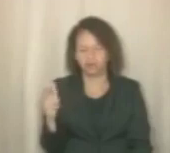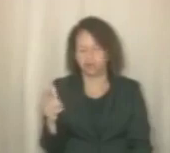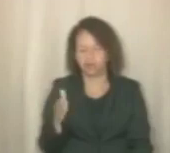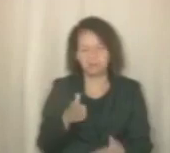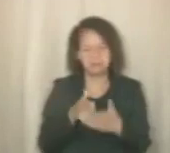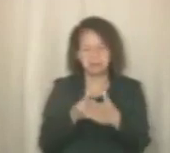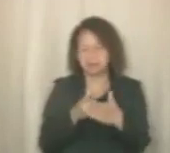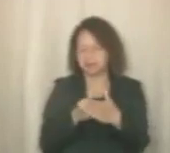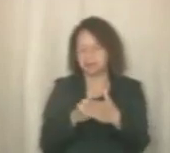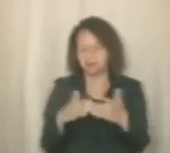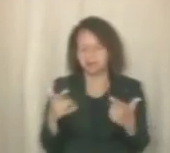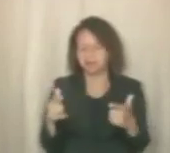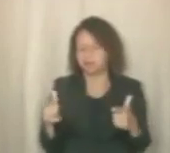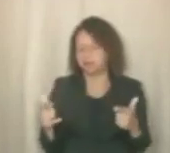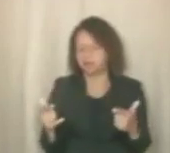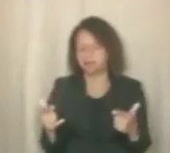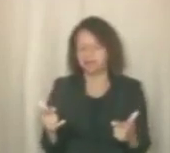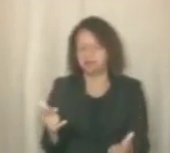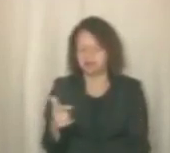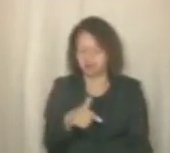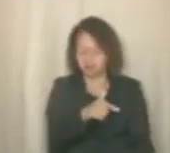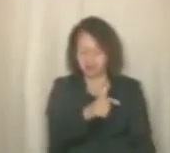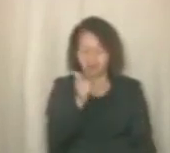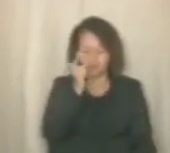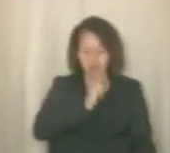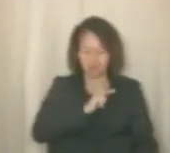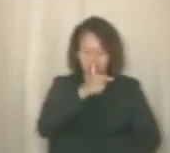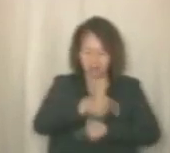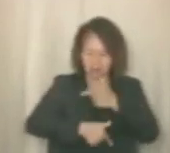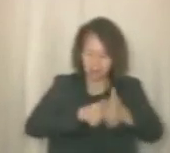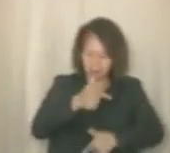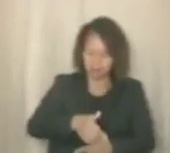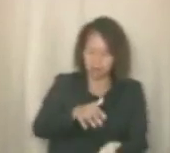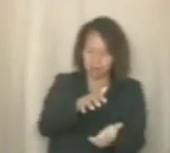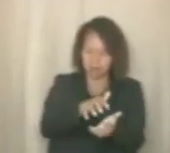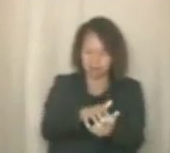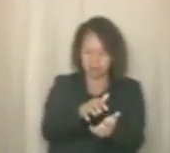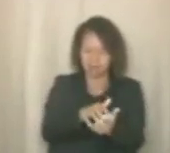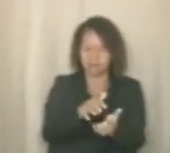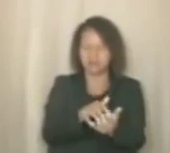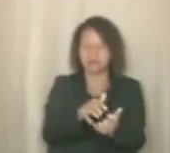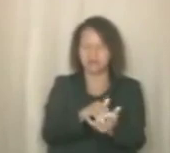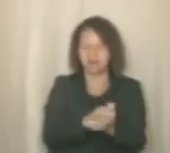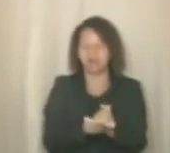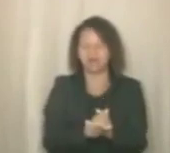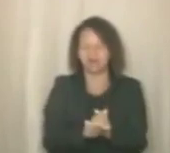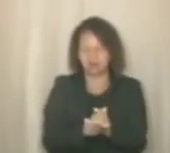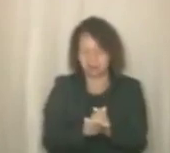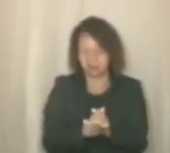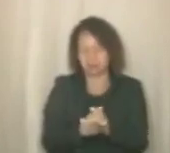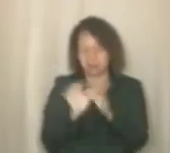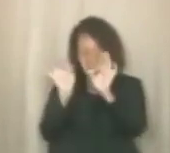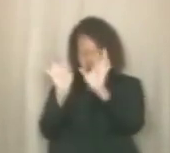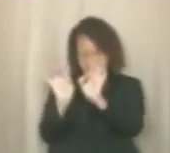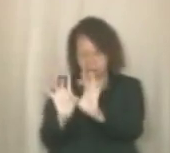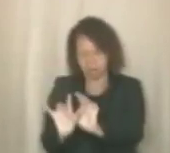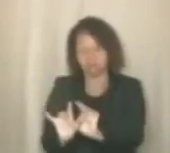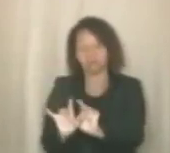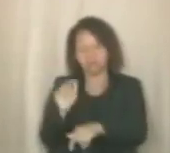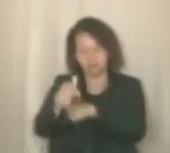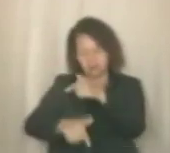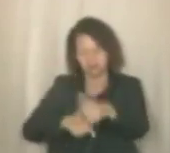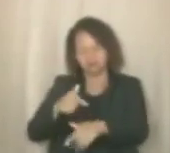impedimento para que essa conquista do trabalhador pernambucano, em especial o trabalhador recifense,